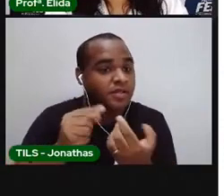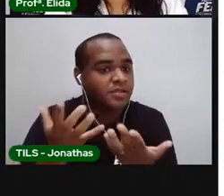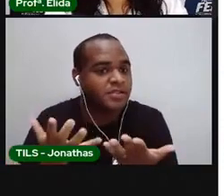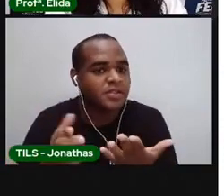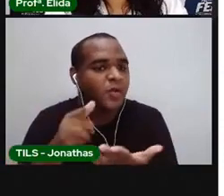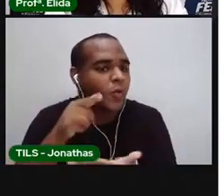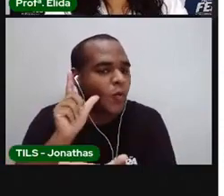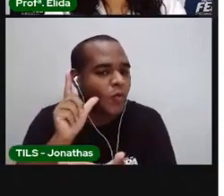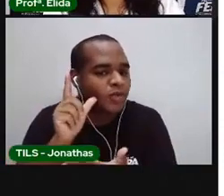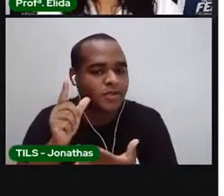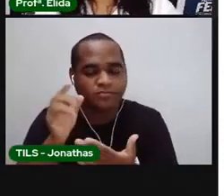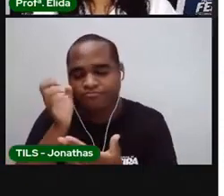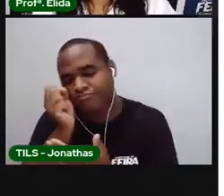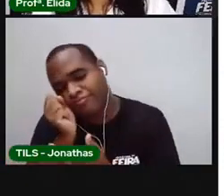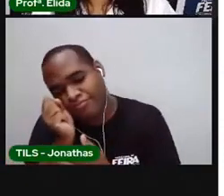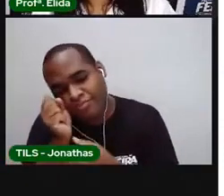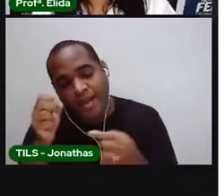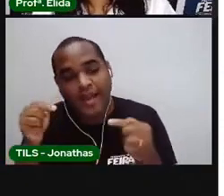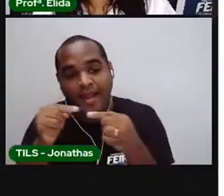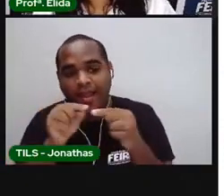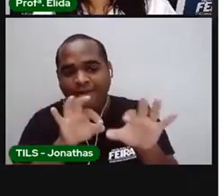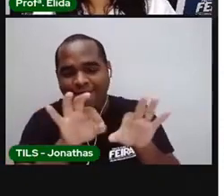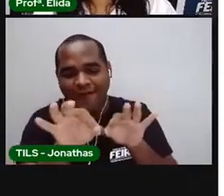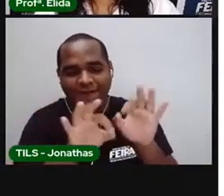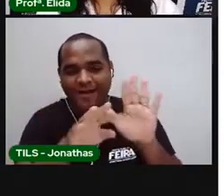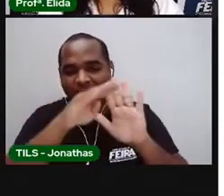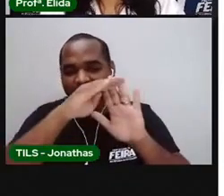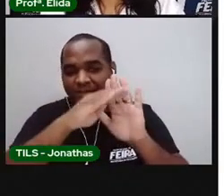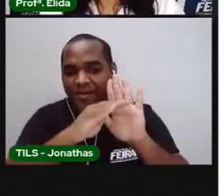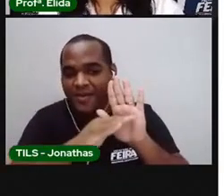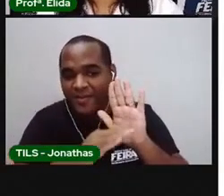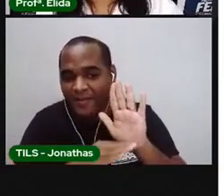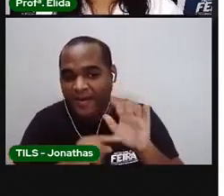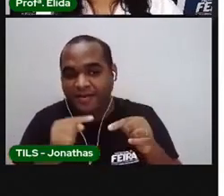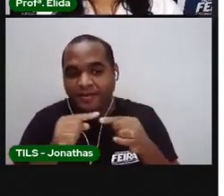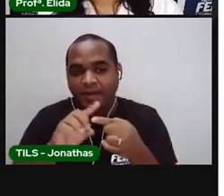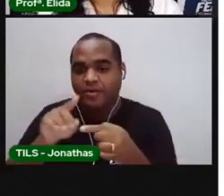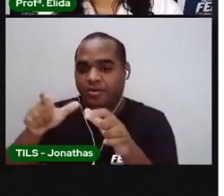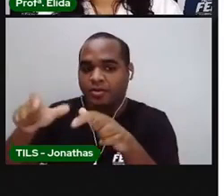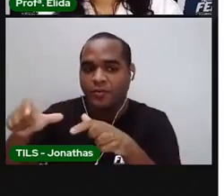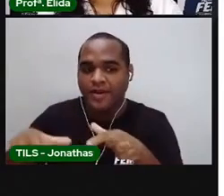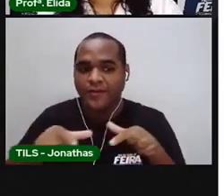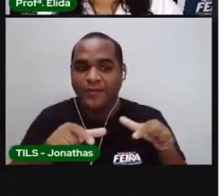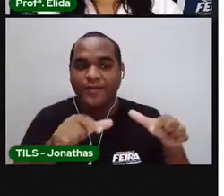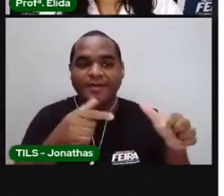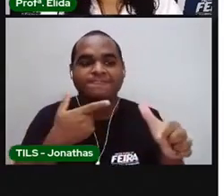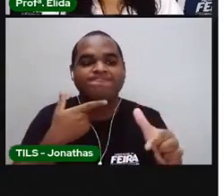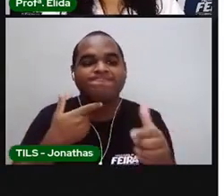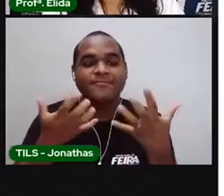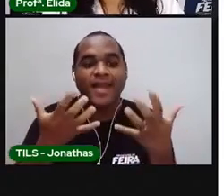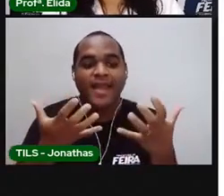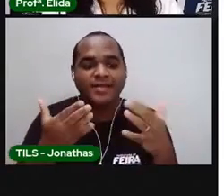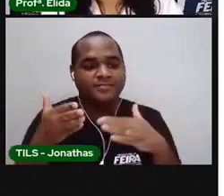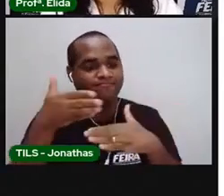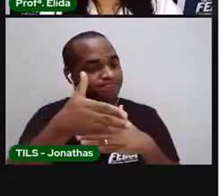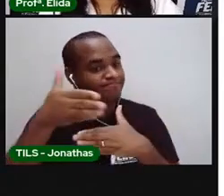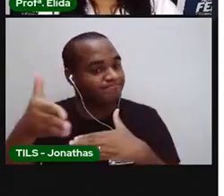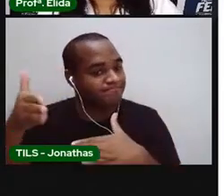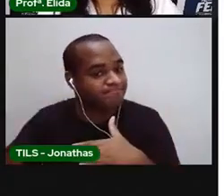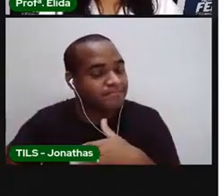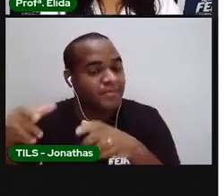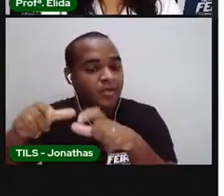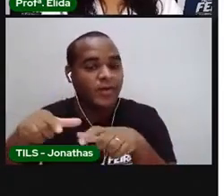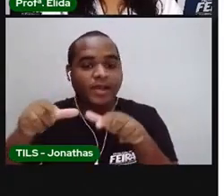eu ontem, quando eu fui dormir, eu fiz uma listinha com os lugares que eu teria que ir hoje. Eu coloquei o